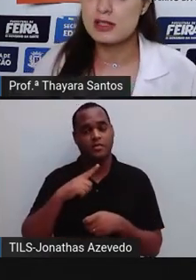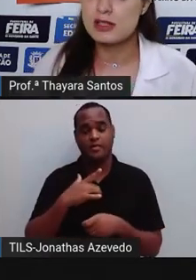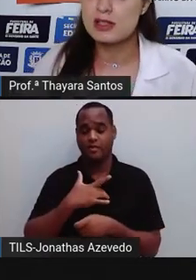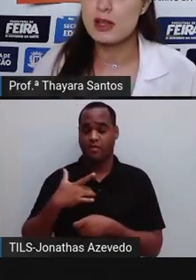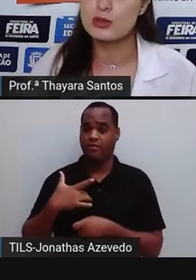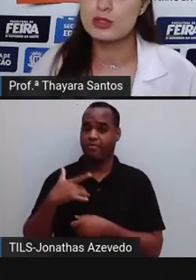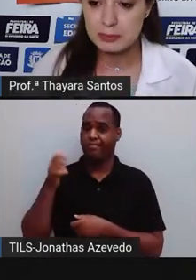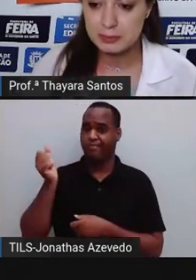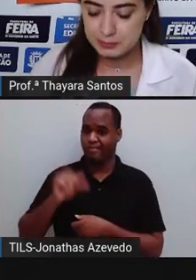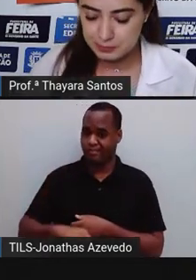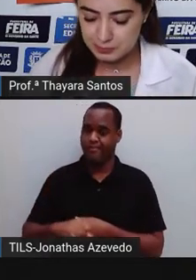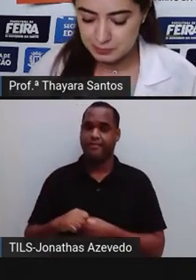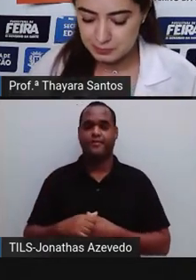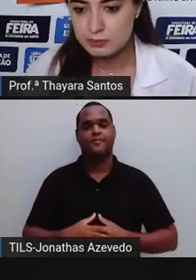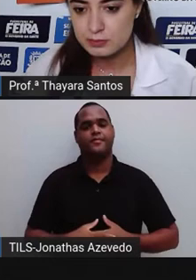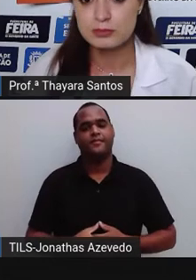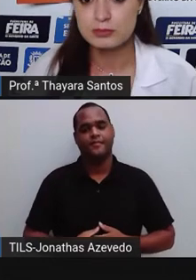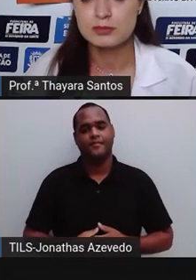nossa saúde também.